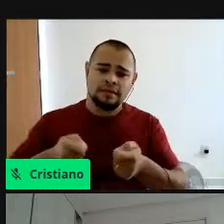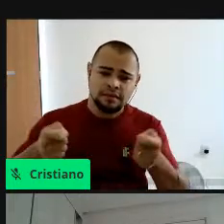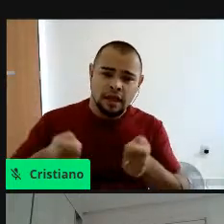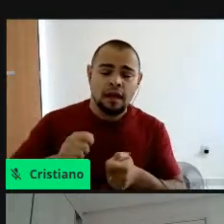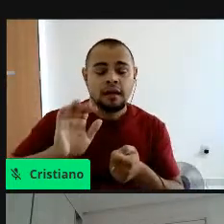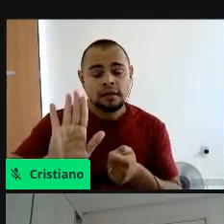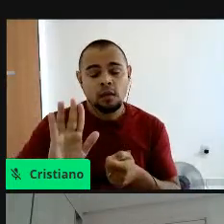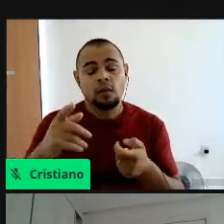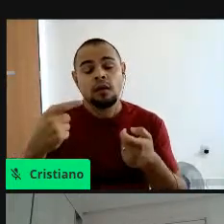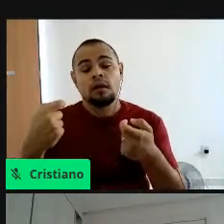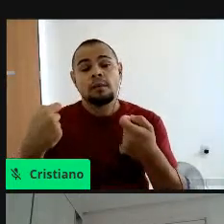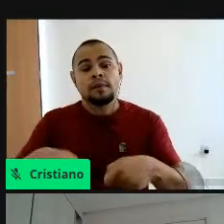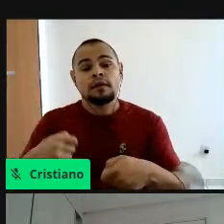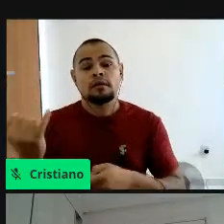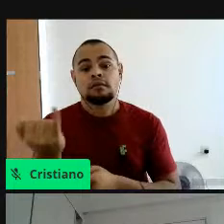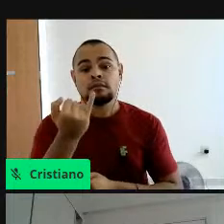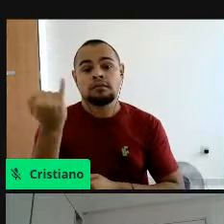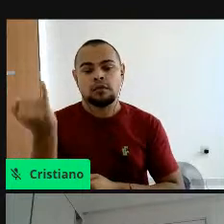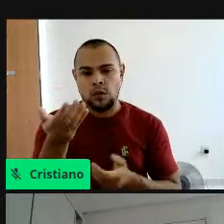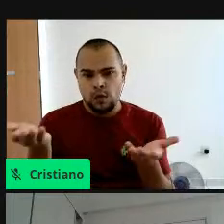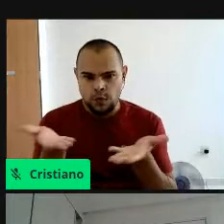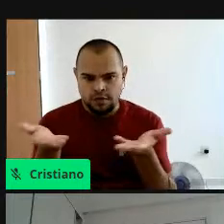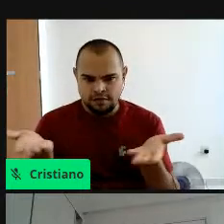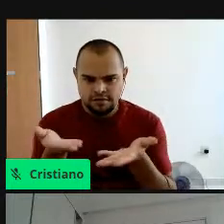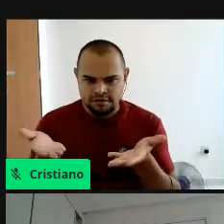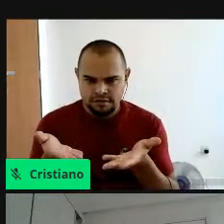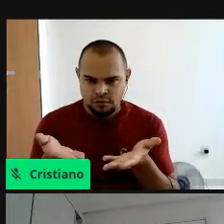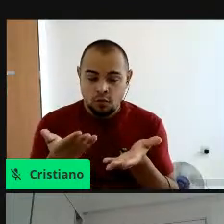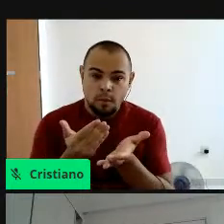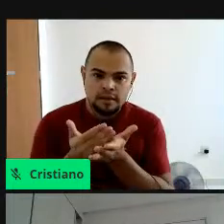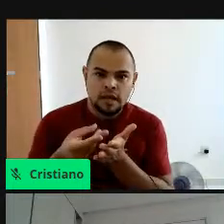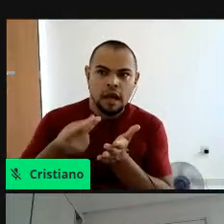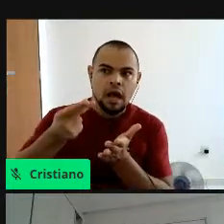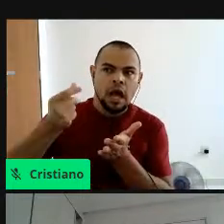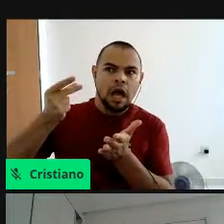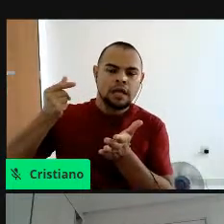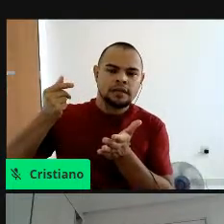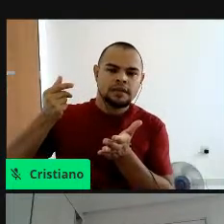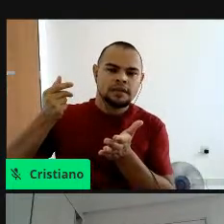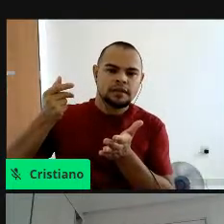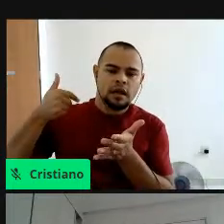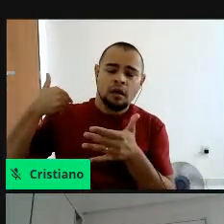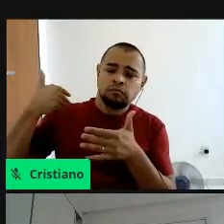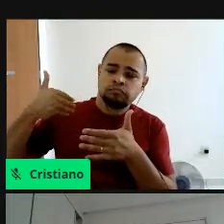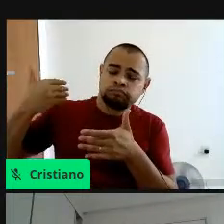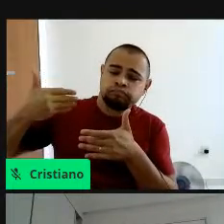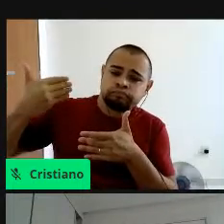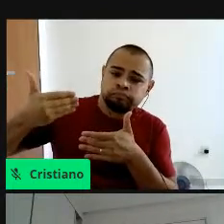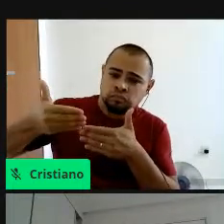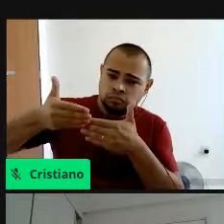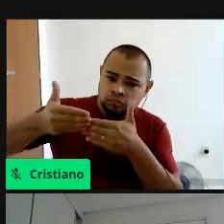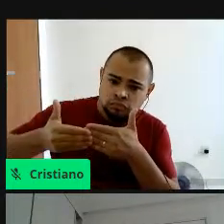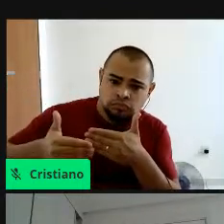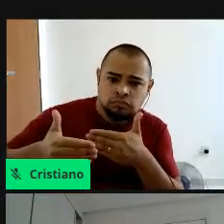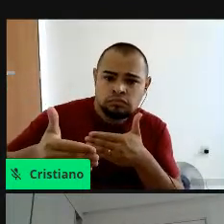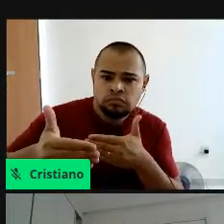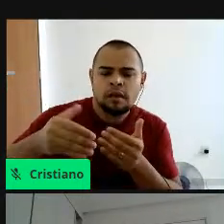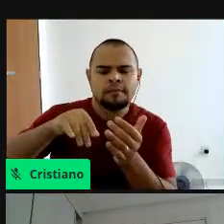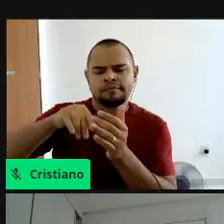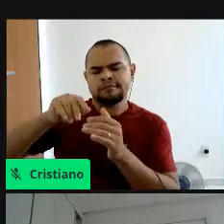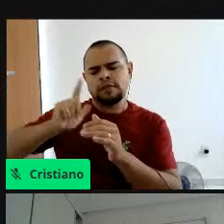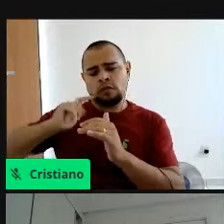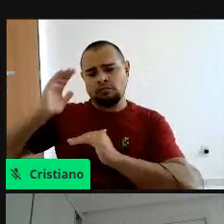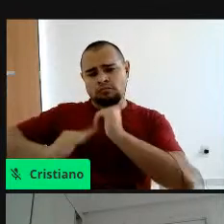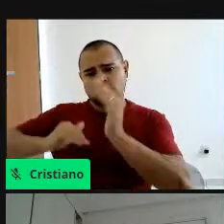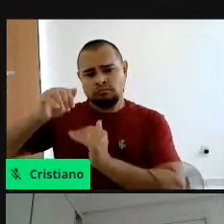ser feito hoje, né, ontem, na verdade, mas que os pesquisadores estão